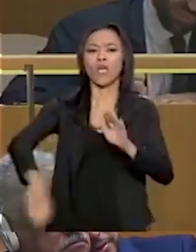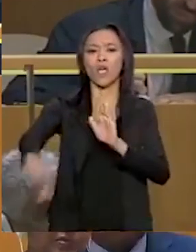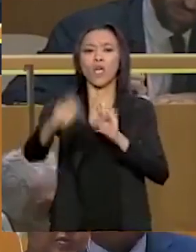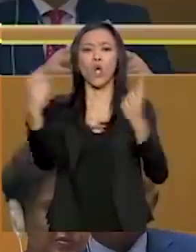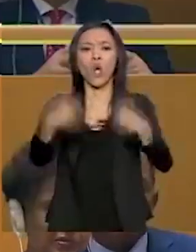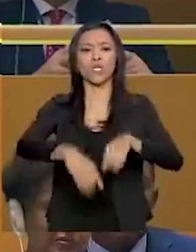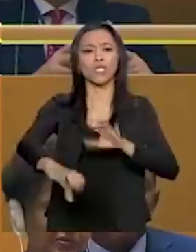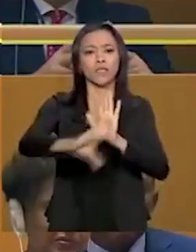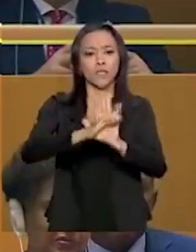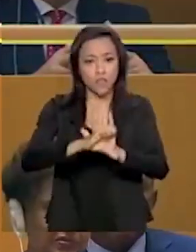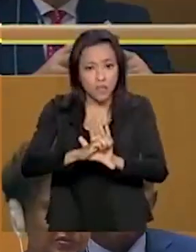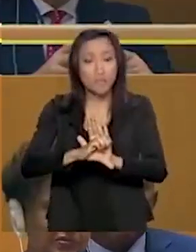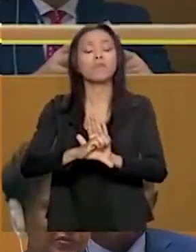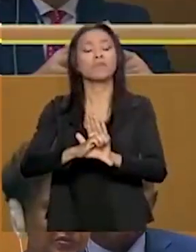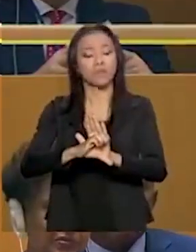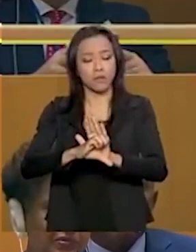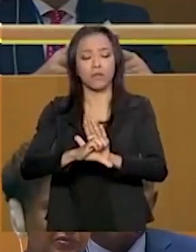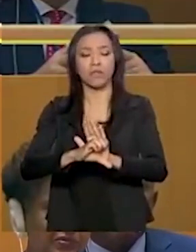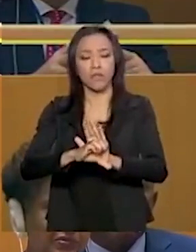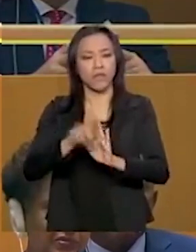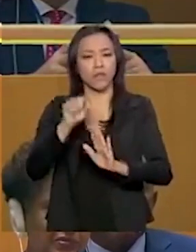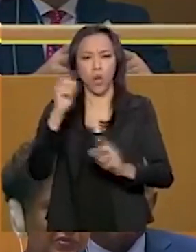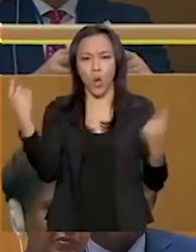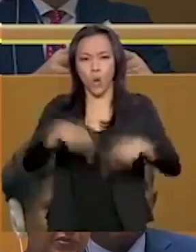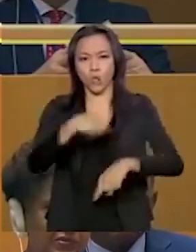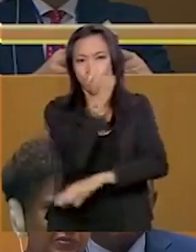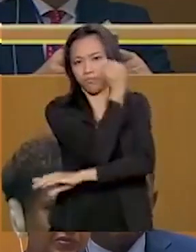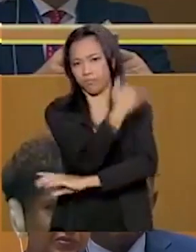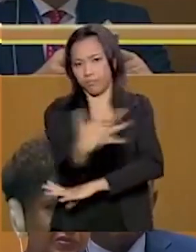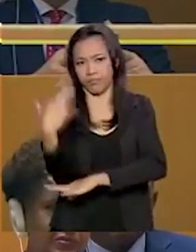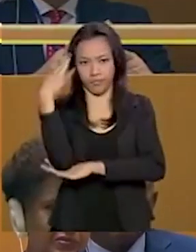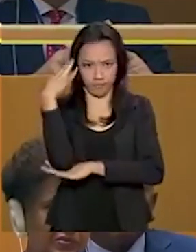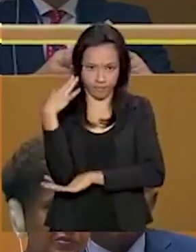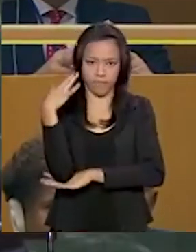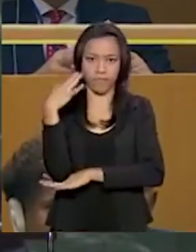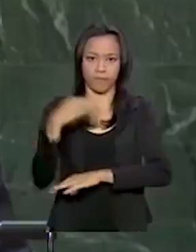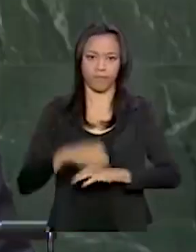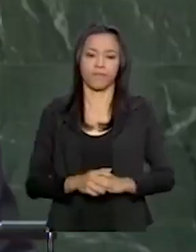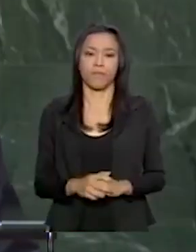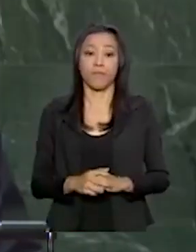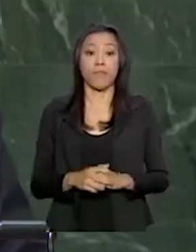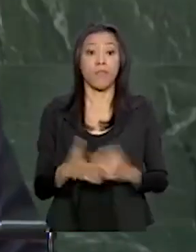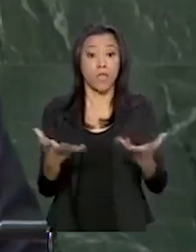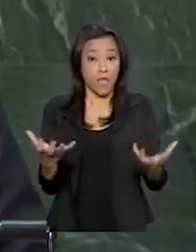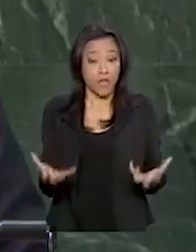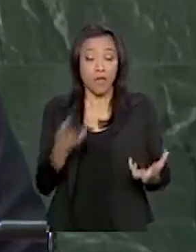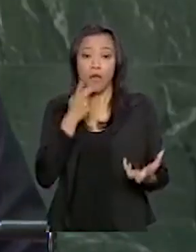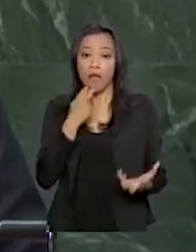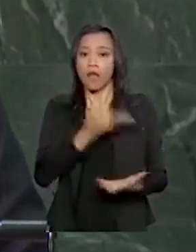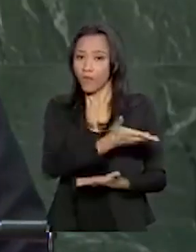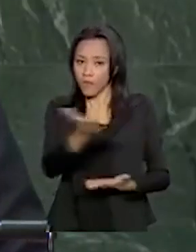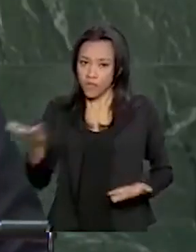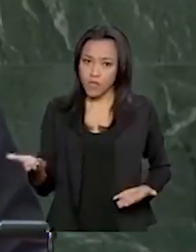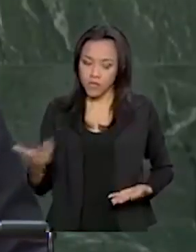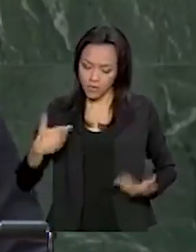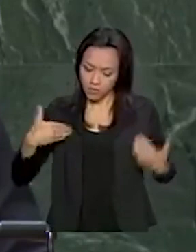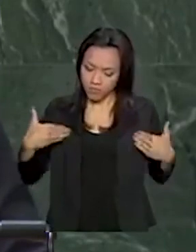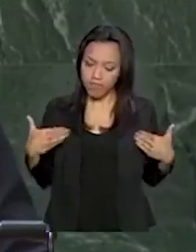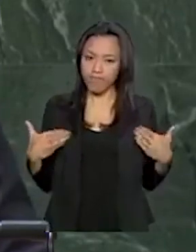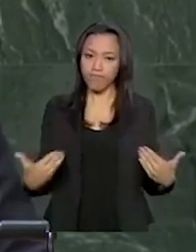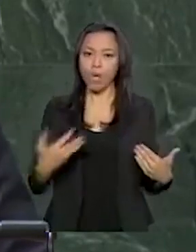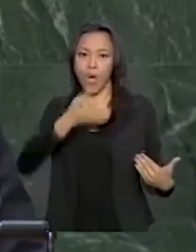aí incluídos os crimes ambientais. Quero reafirmar minha posição